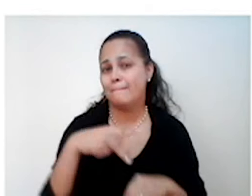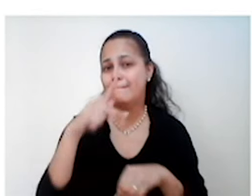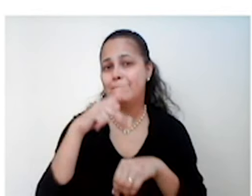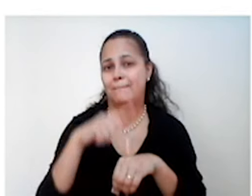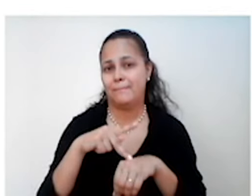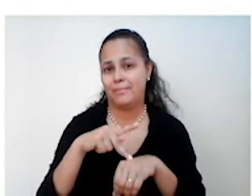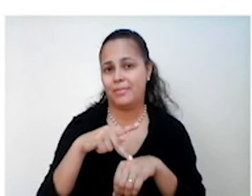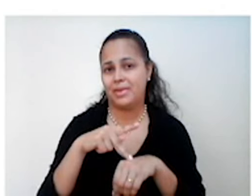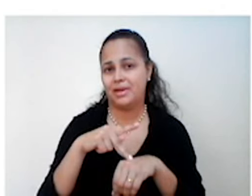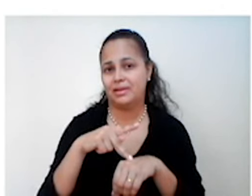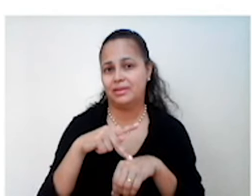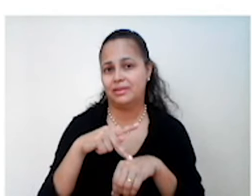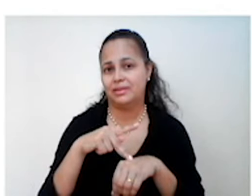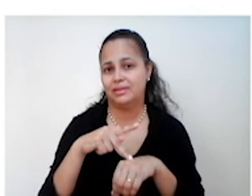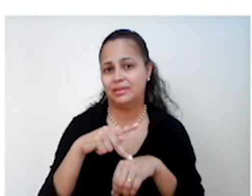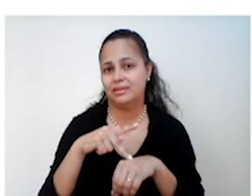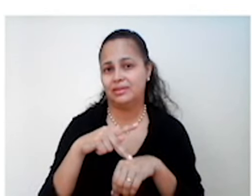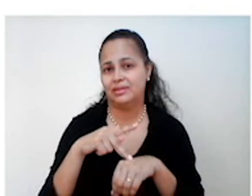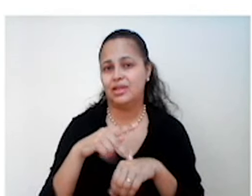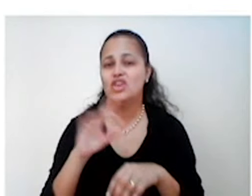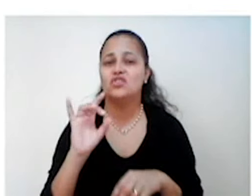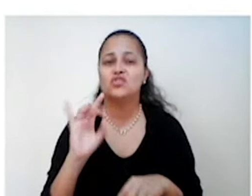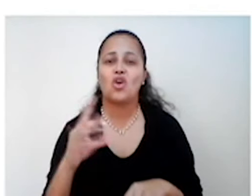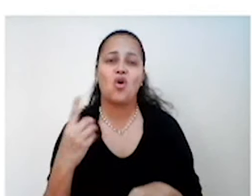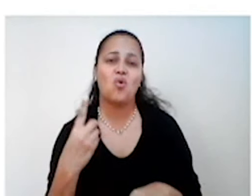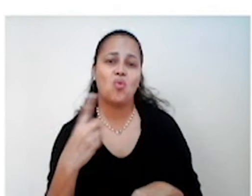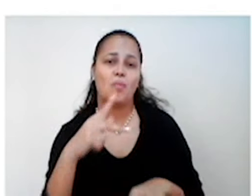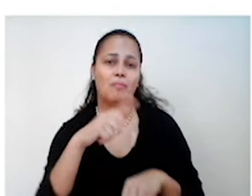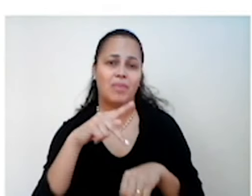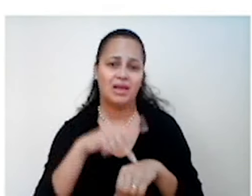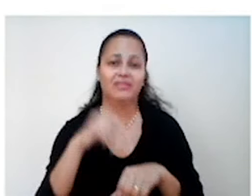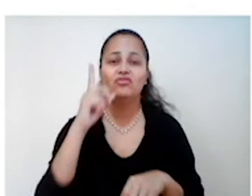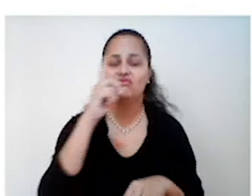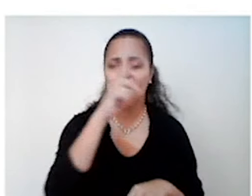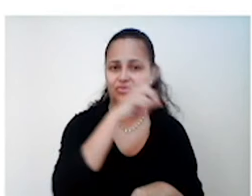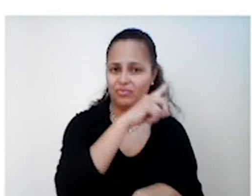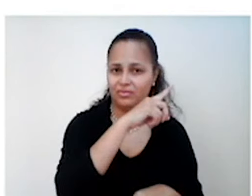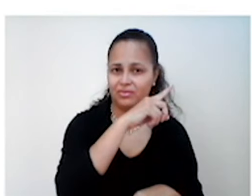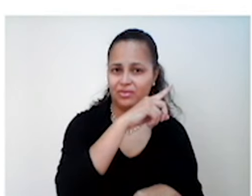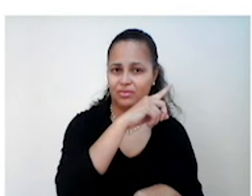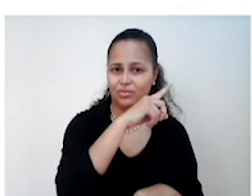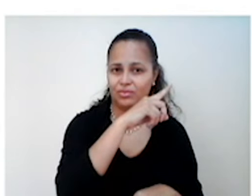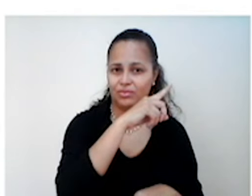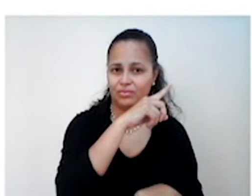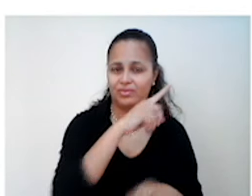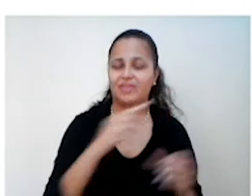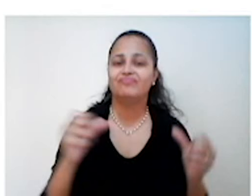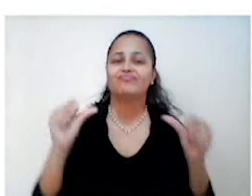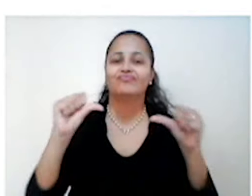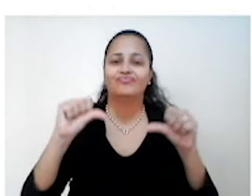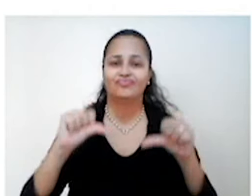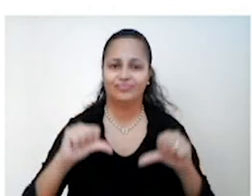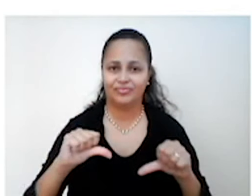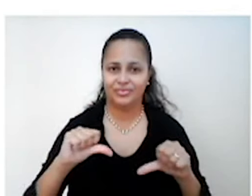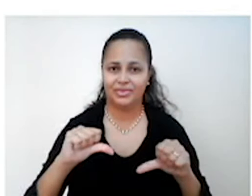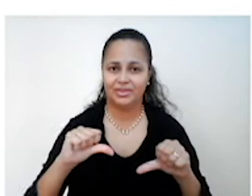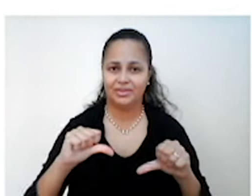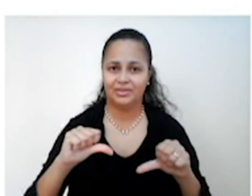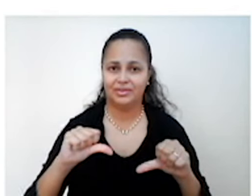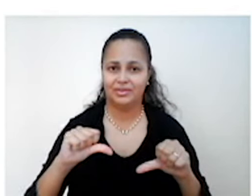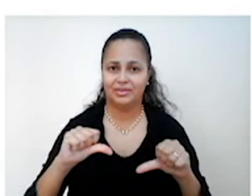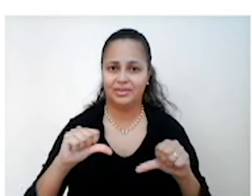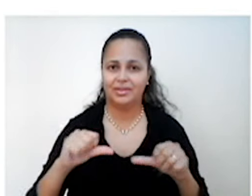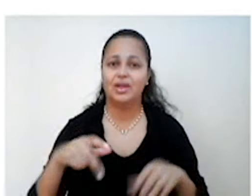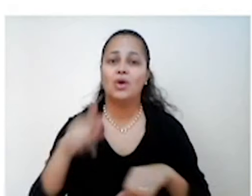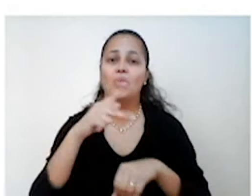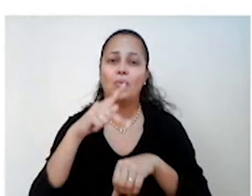a relação com apenas um país, dificulta muito em caso de crise. Dificulta muito a posição